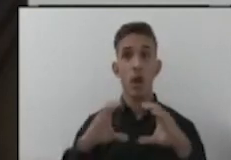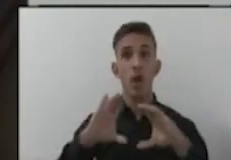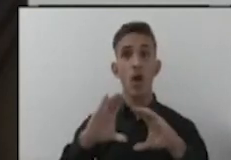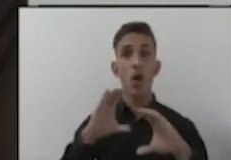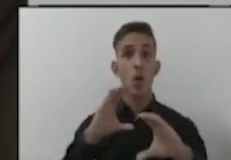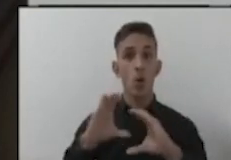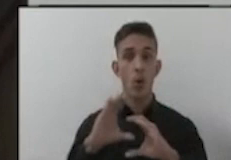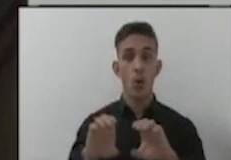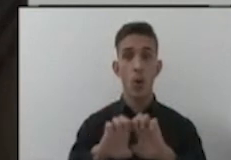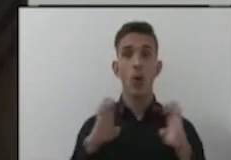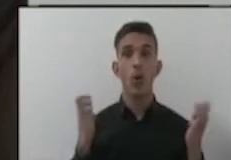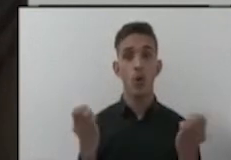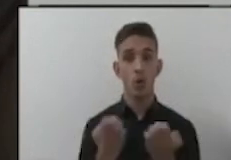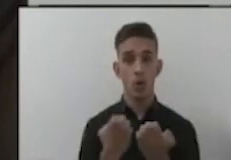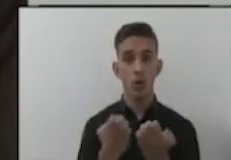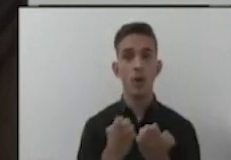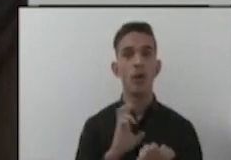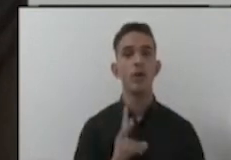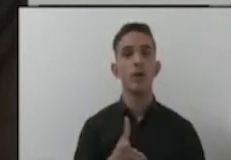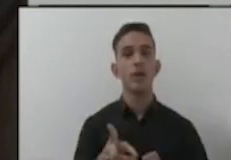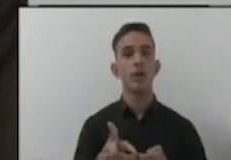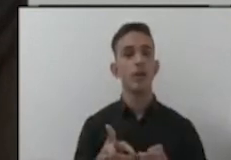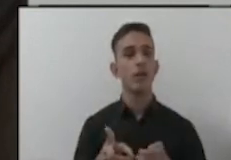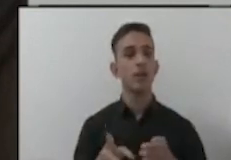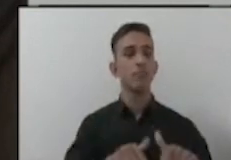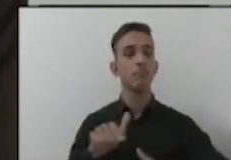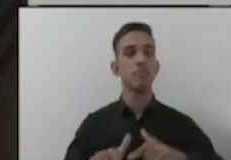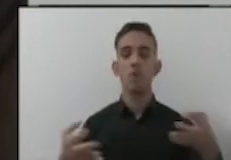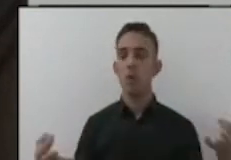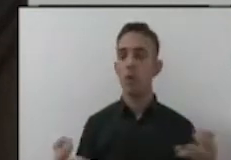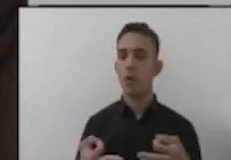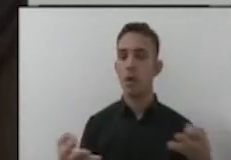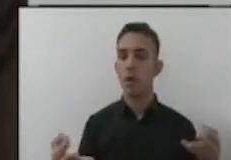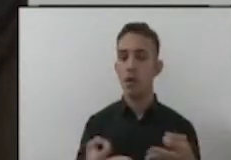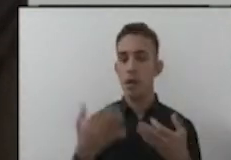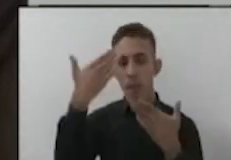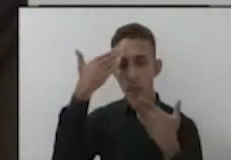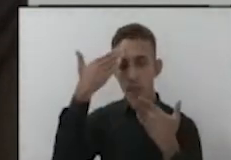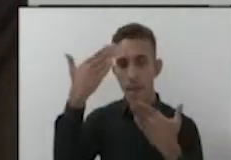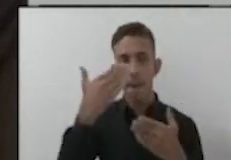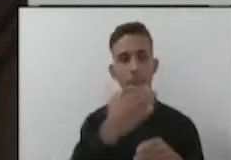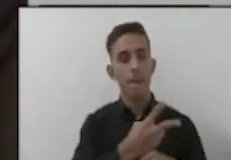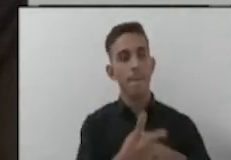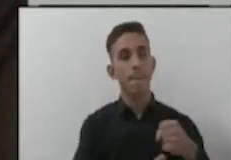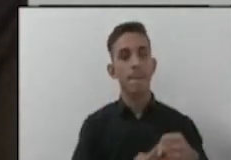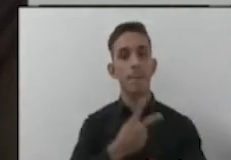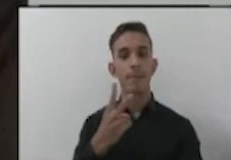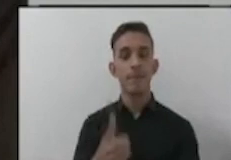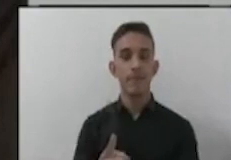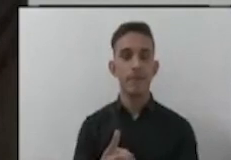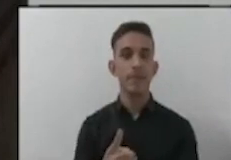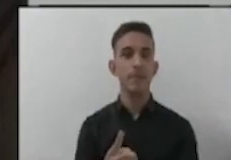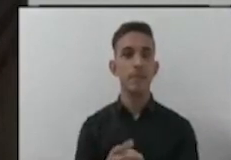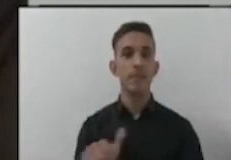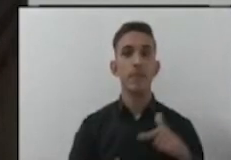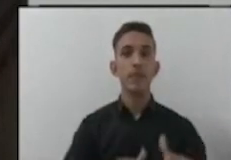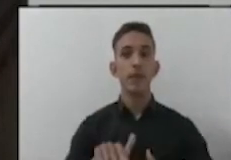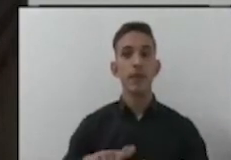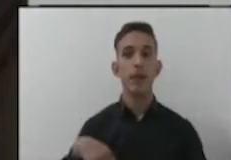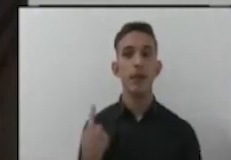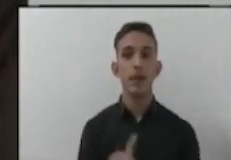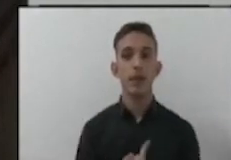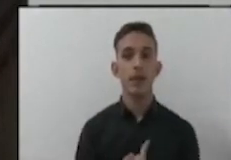casa, toda a equipe que sempre trabalhou com excelência, gratidão durante esses dois anos, o trabalho que nós fizemos,